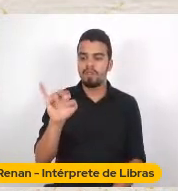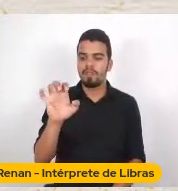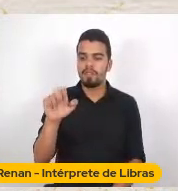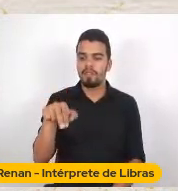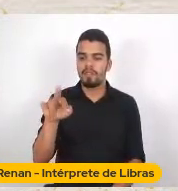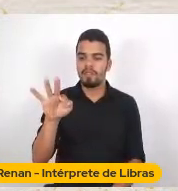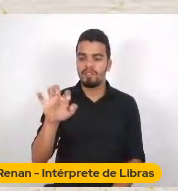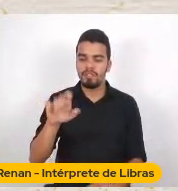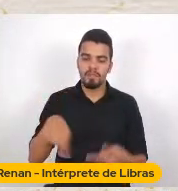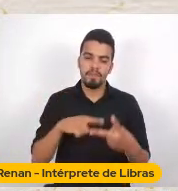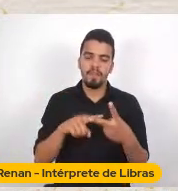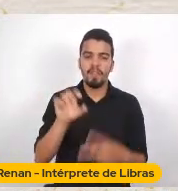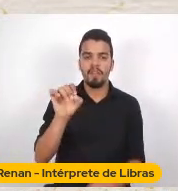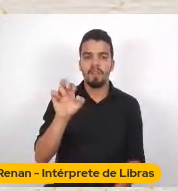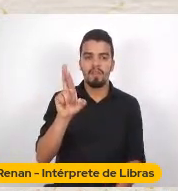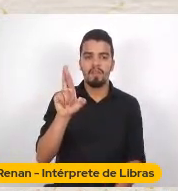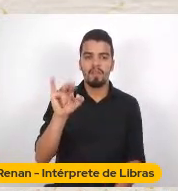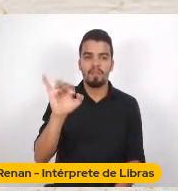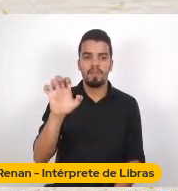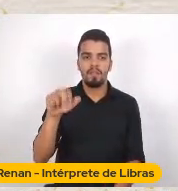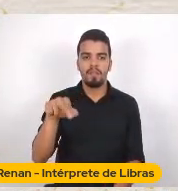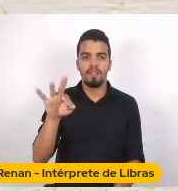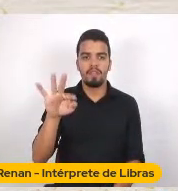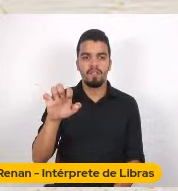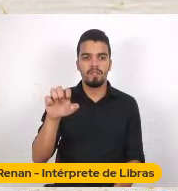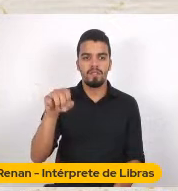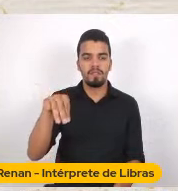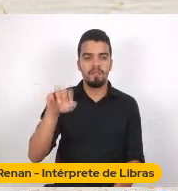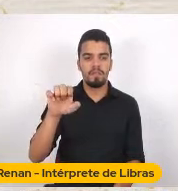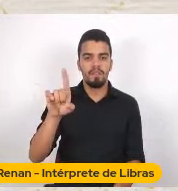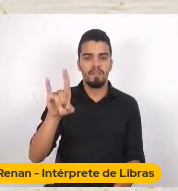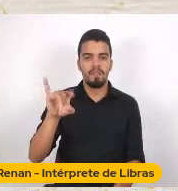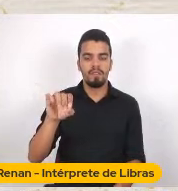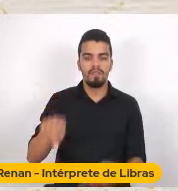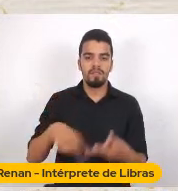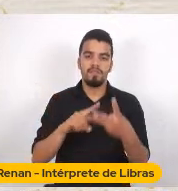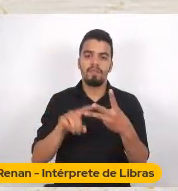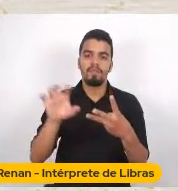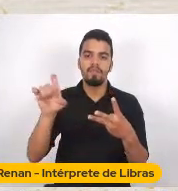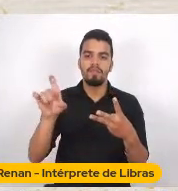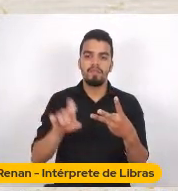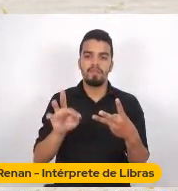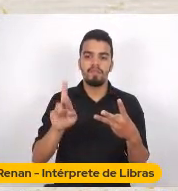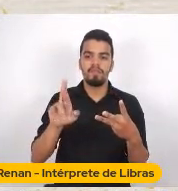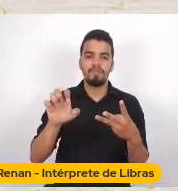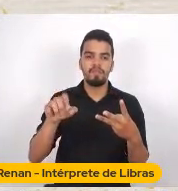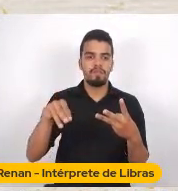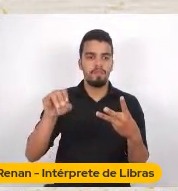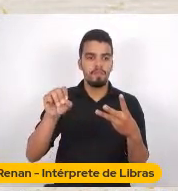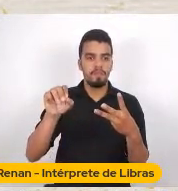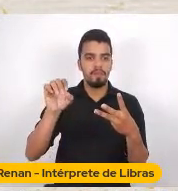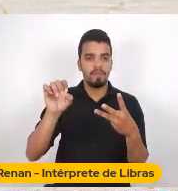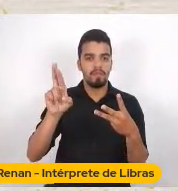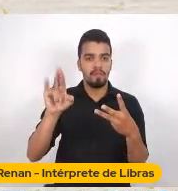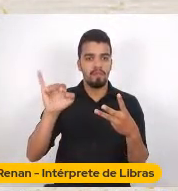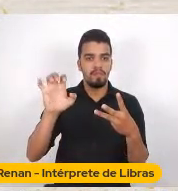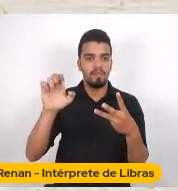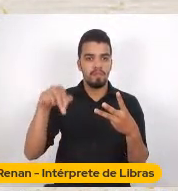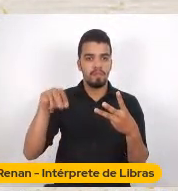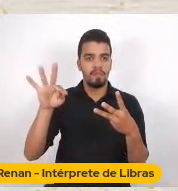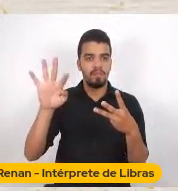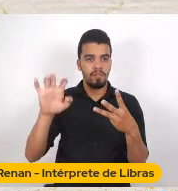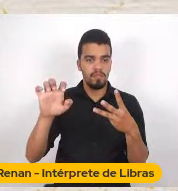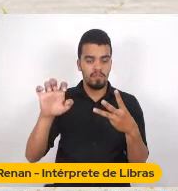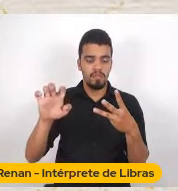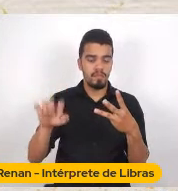Não é à toa Que o Extremo Oriente Chama-se Extremo Oriente Que o Oriente Médio É Oriente